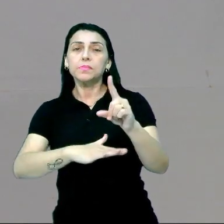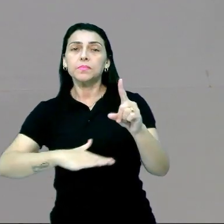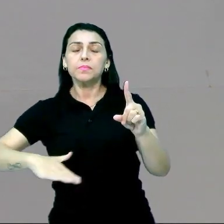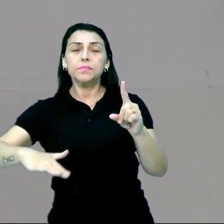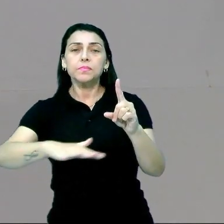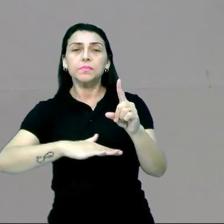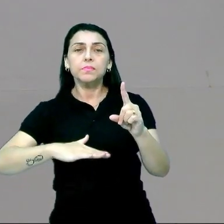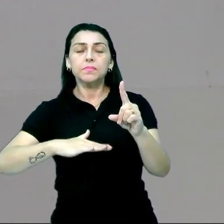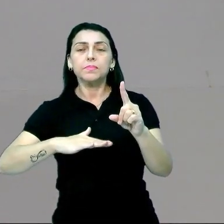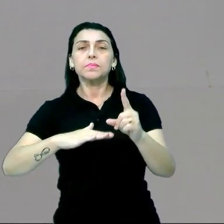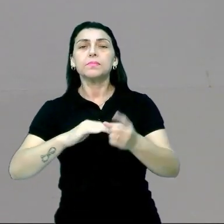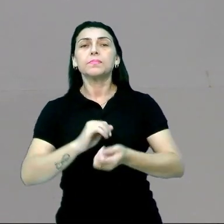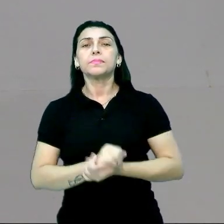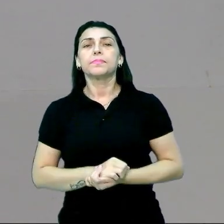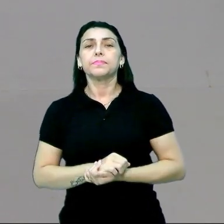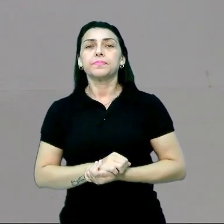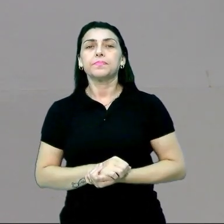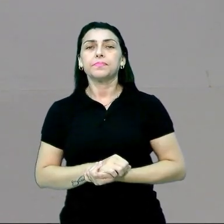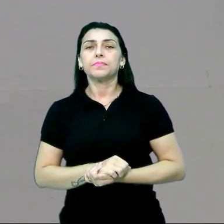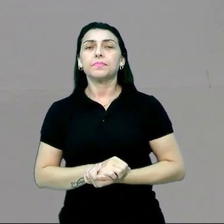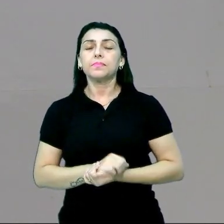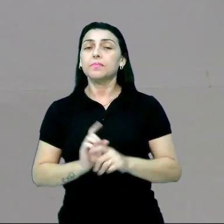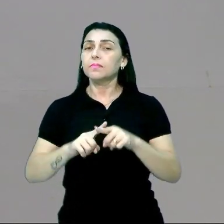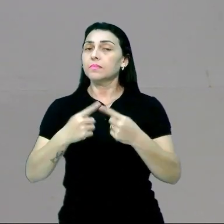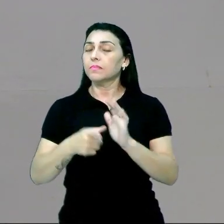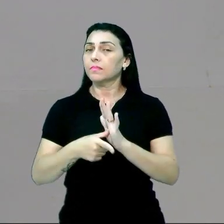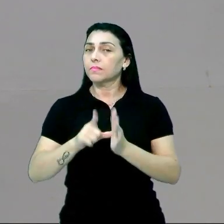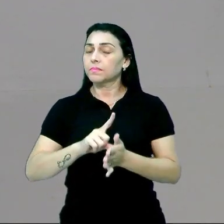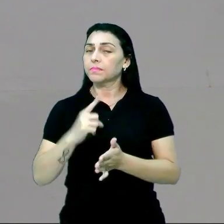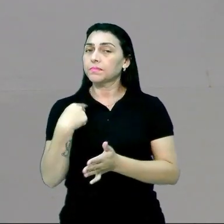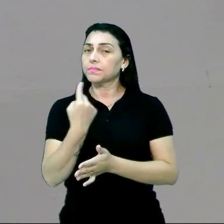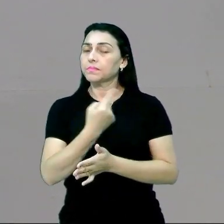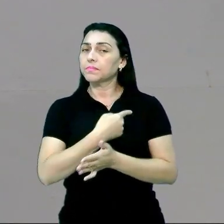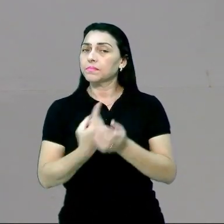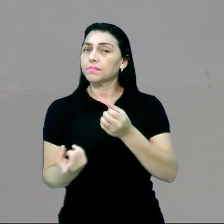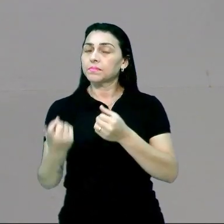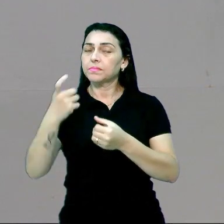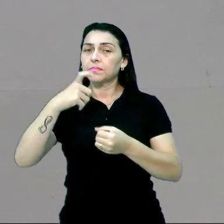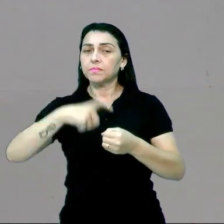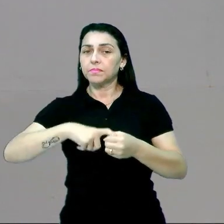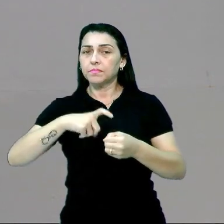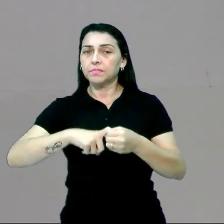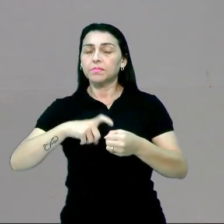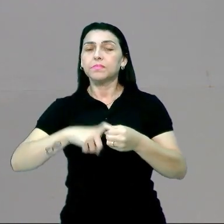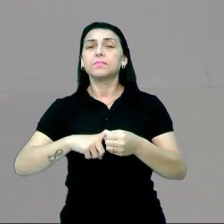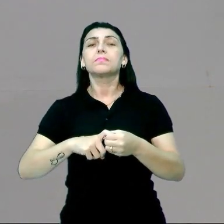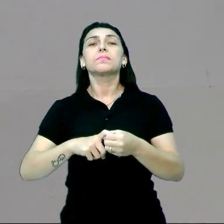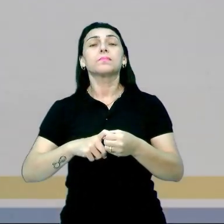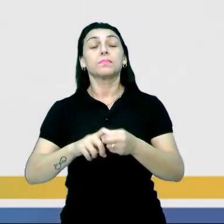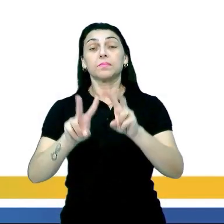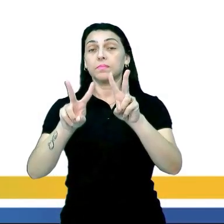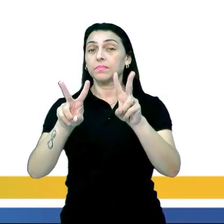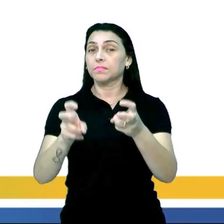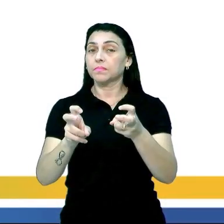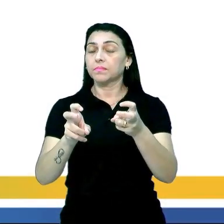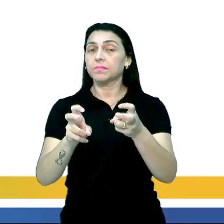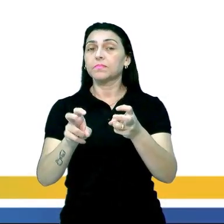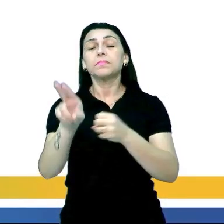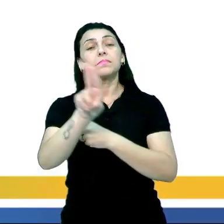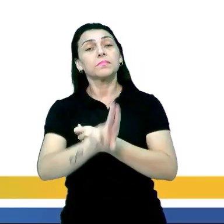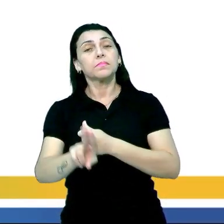estratificação social. Mas antes de nós retornarmos para esse assunto,